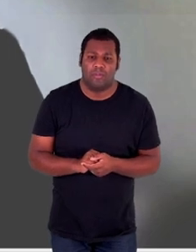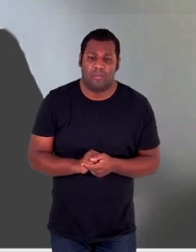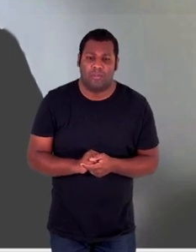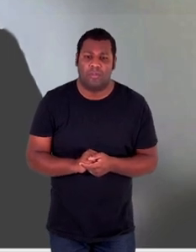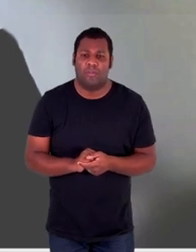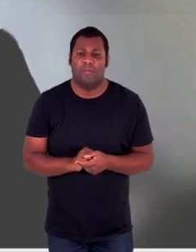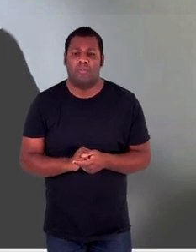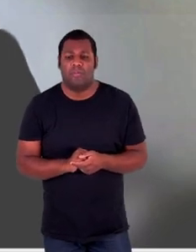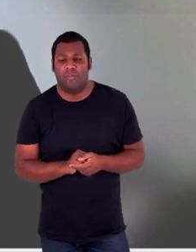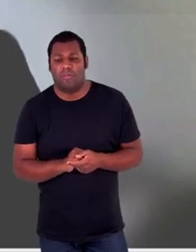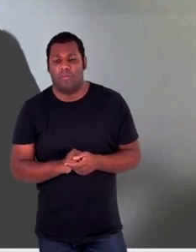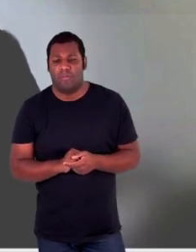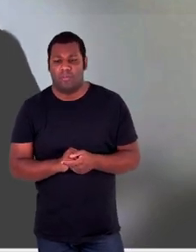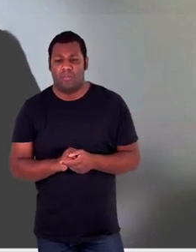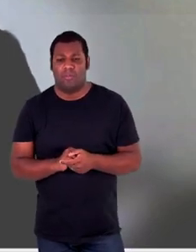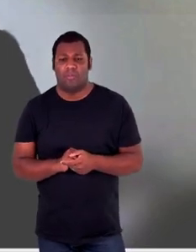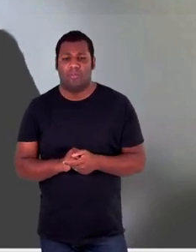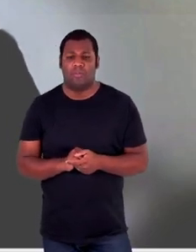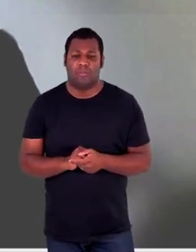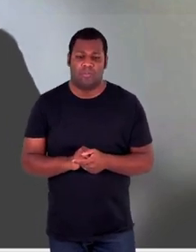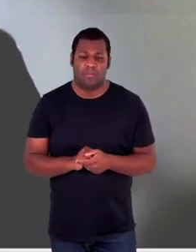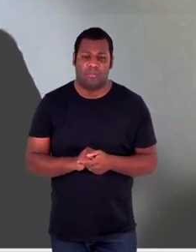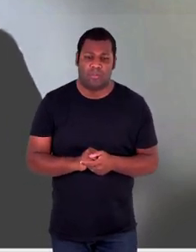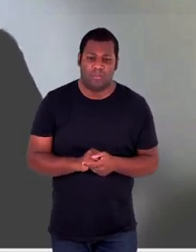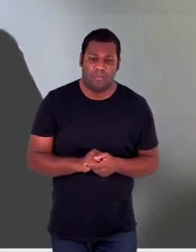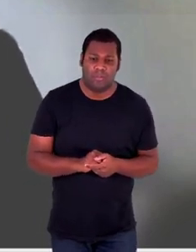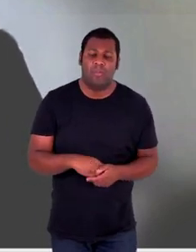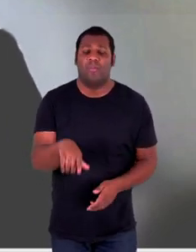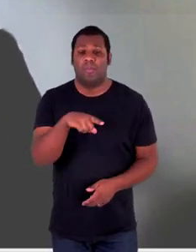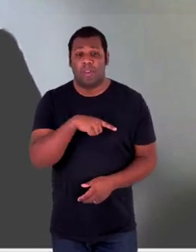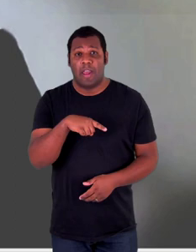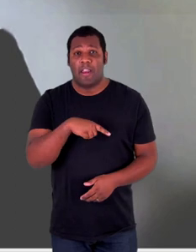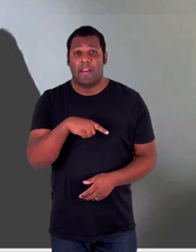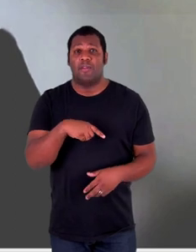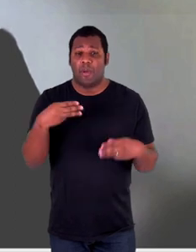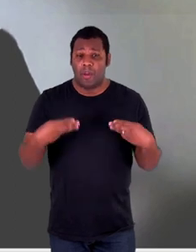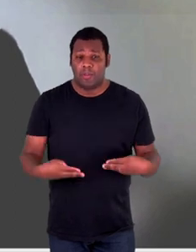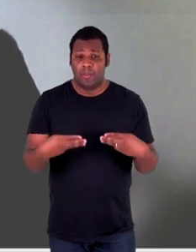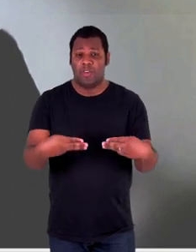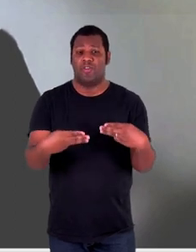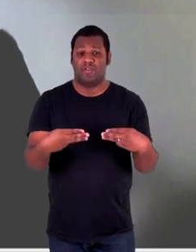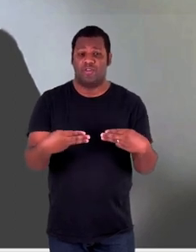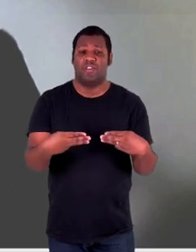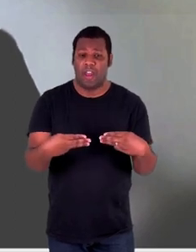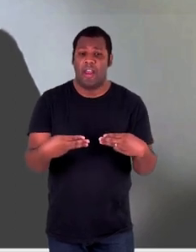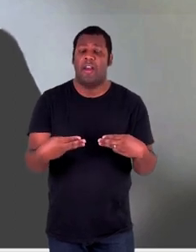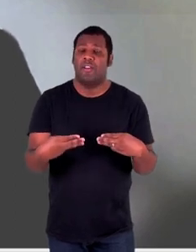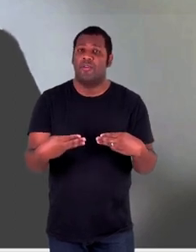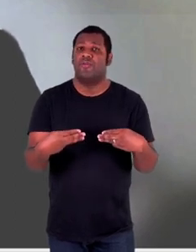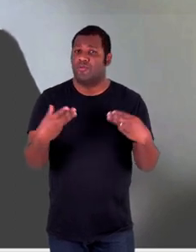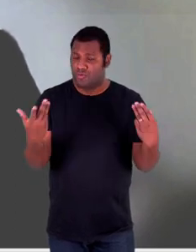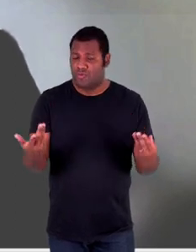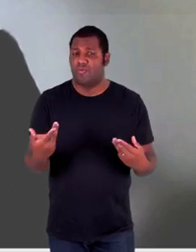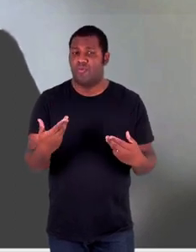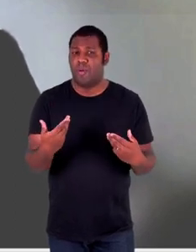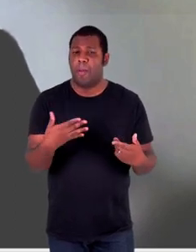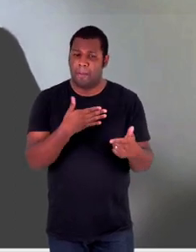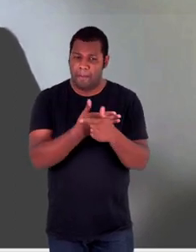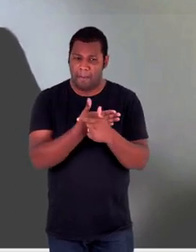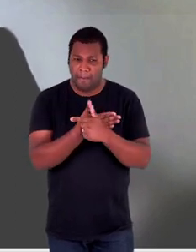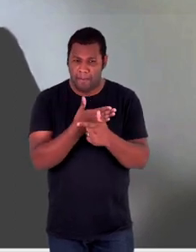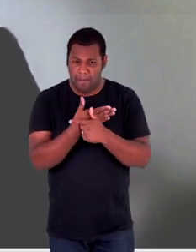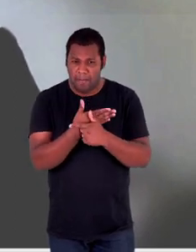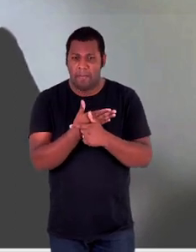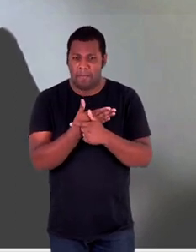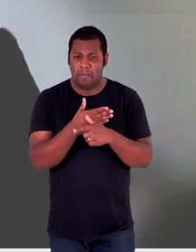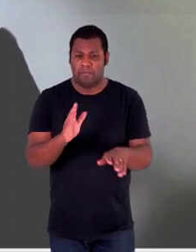implementados ou disponibilizados aos distintos Ministérios Públicos dentro do nosso desenho federativo. Então, são